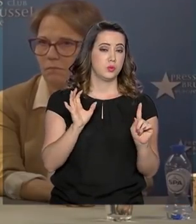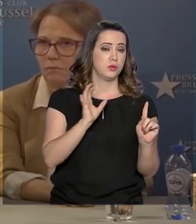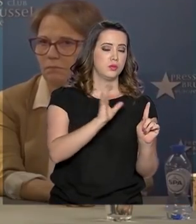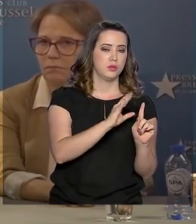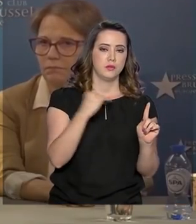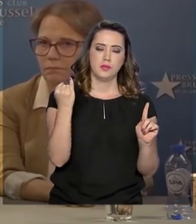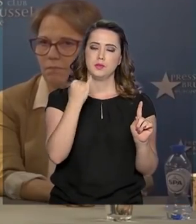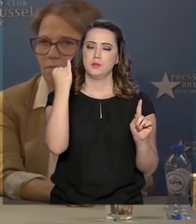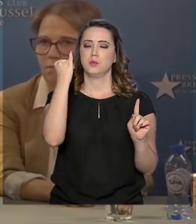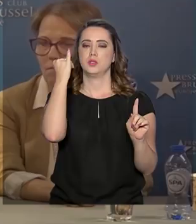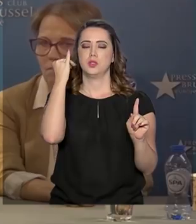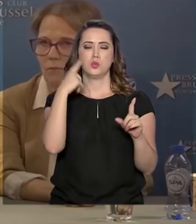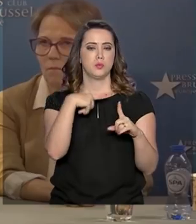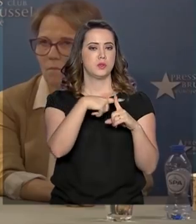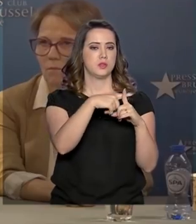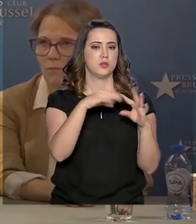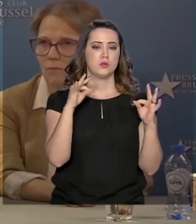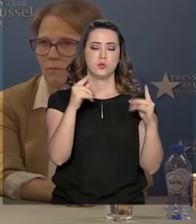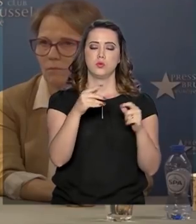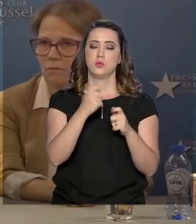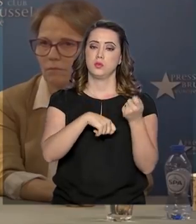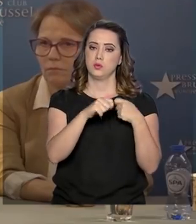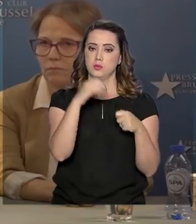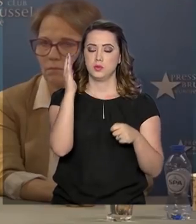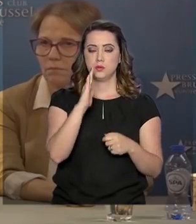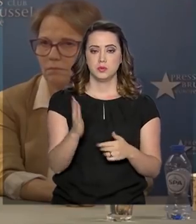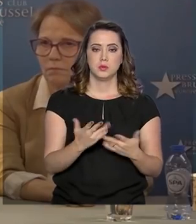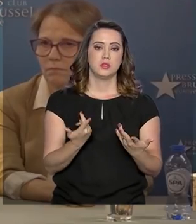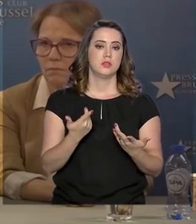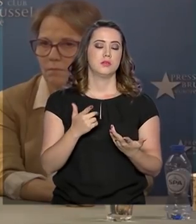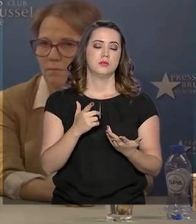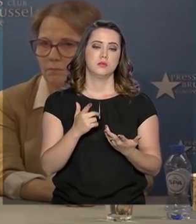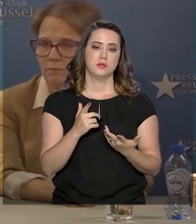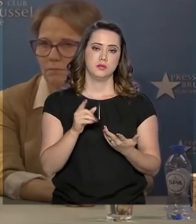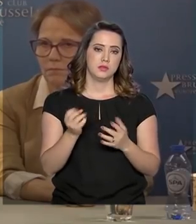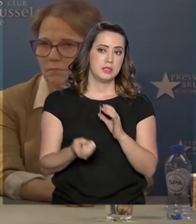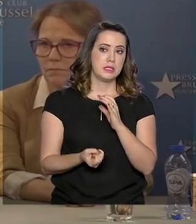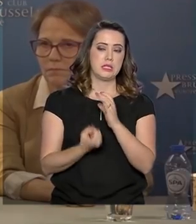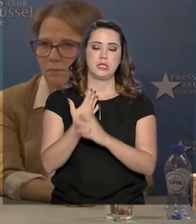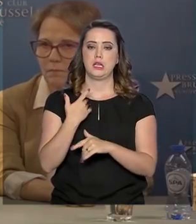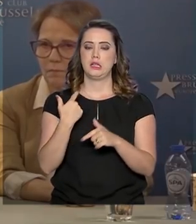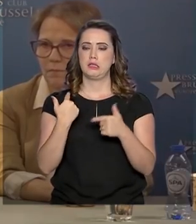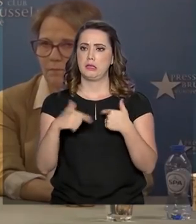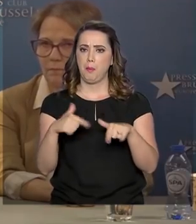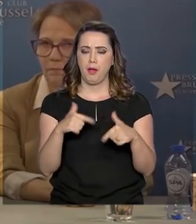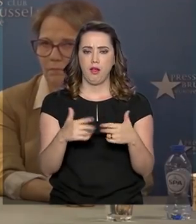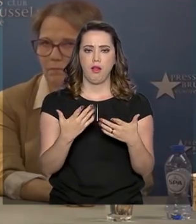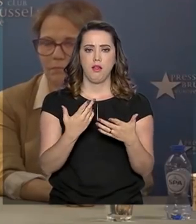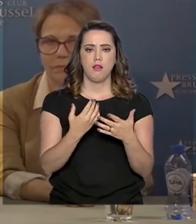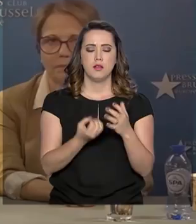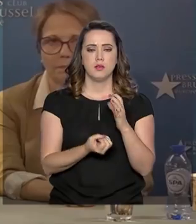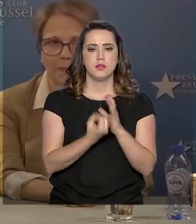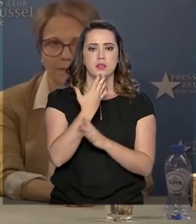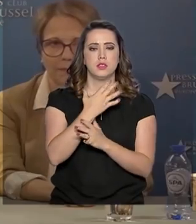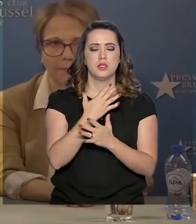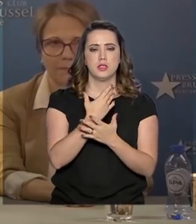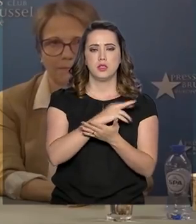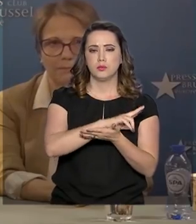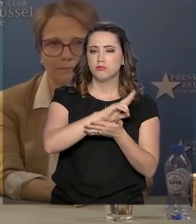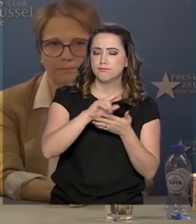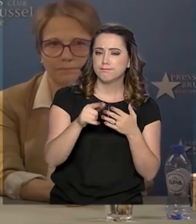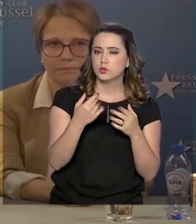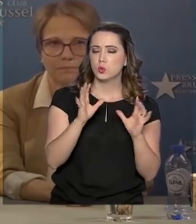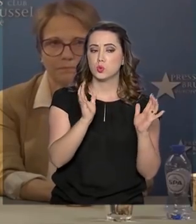extremamente positivo em toda a economia brasileira. Vai criar mercados para todos os setores da economia,